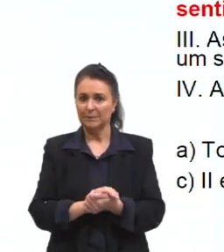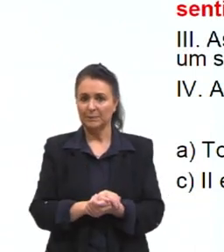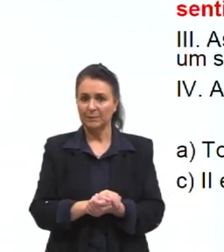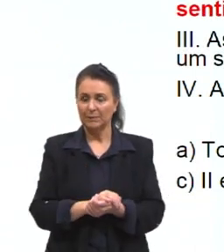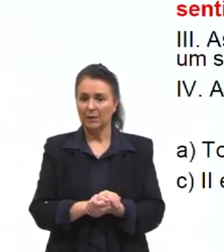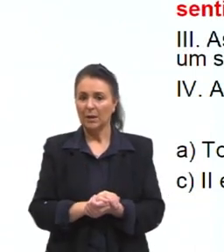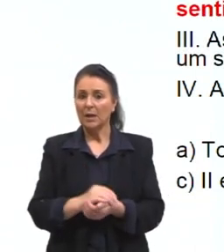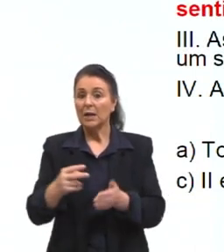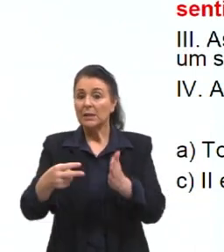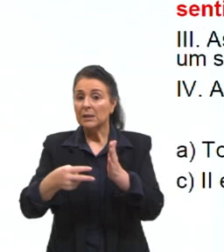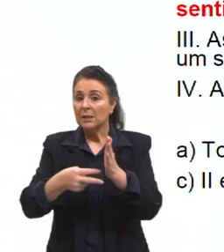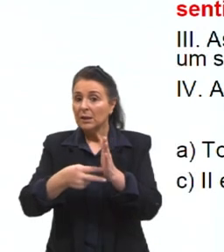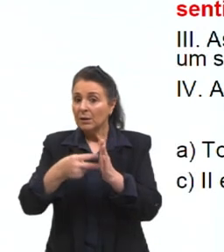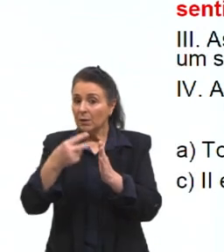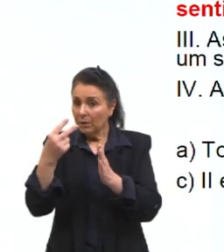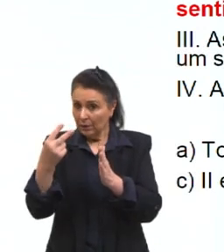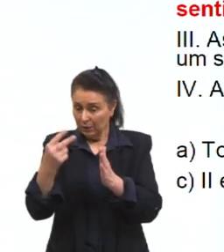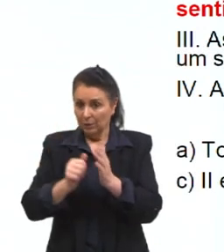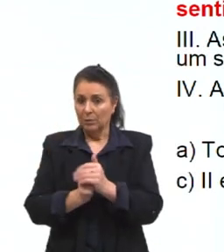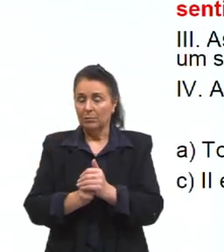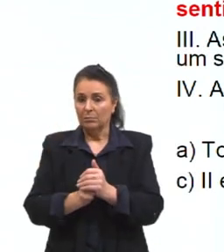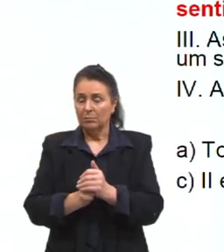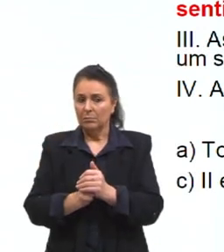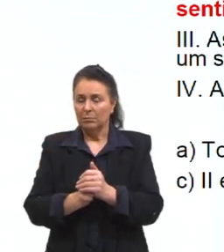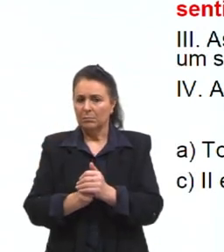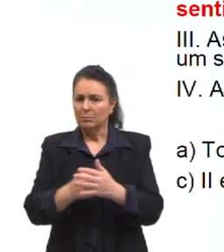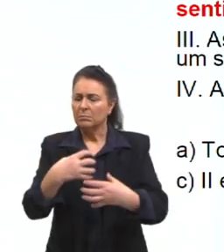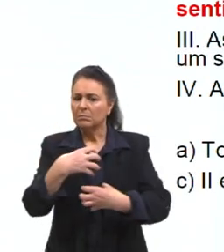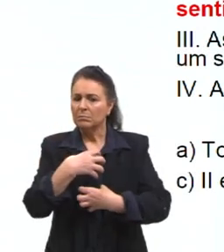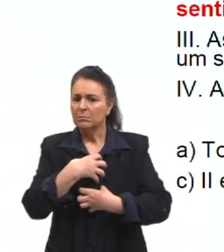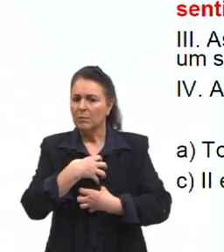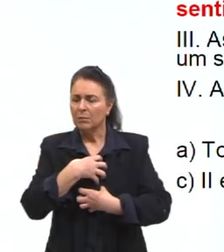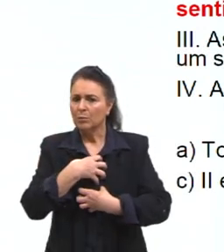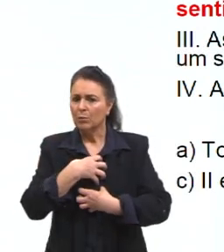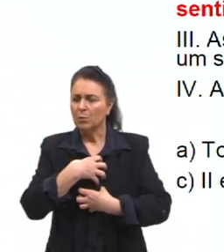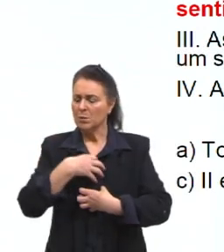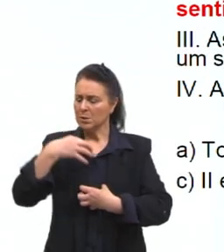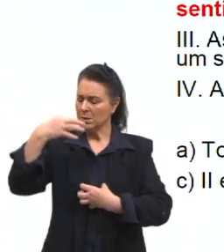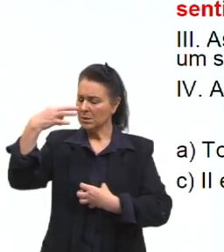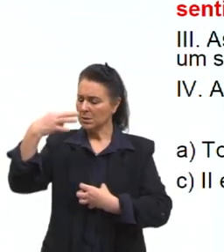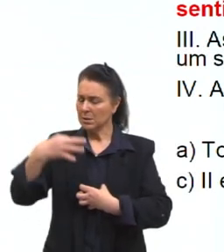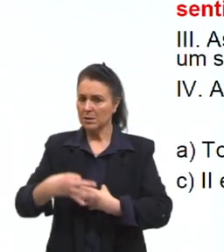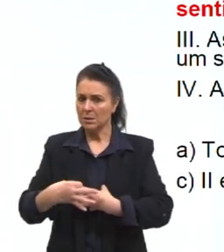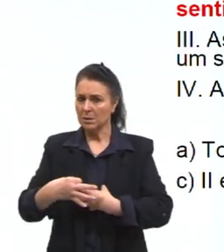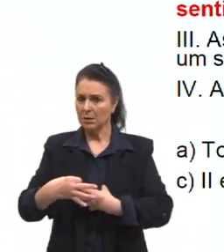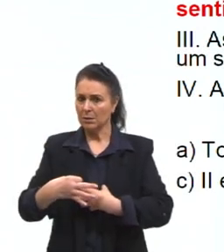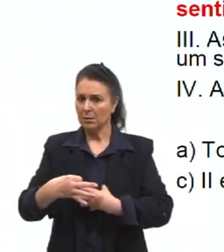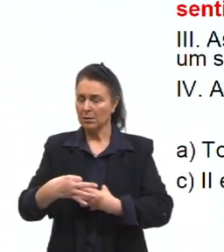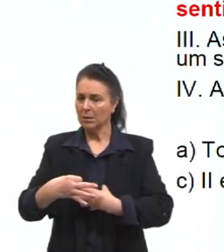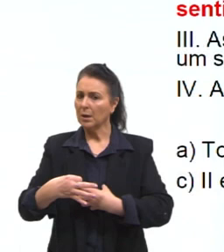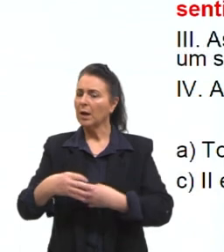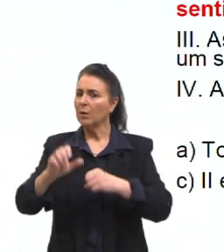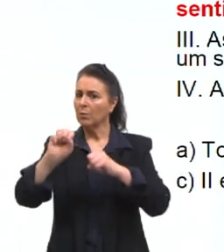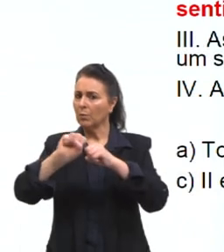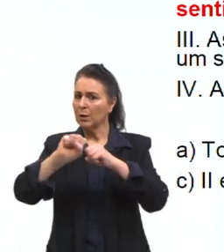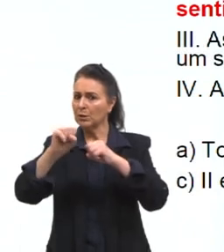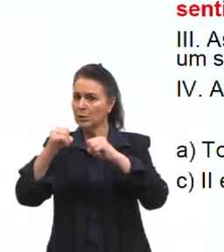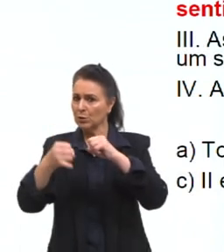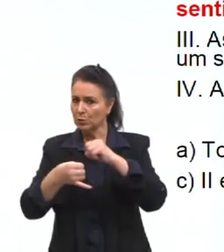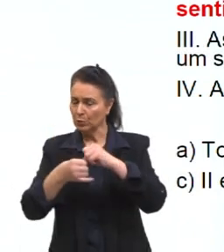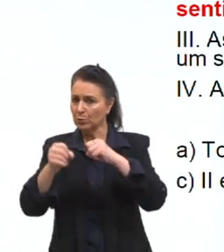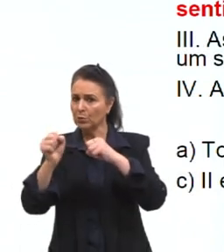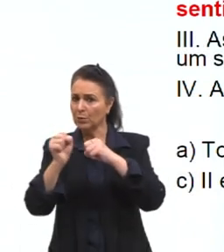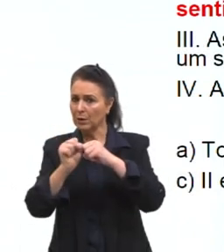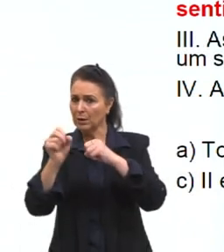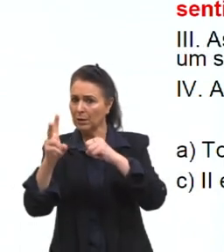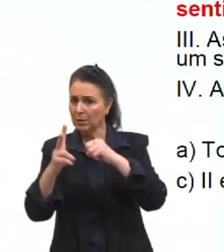Segundo caso, a expressão com certeza exerce função de adjunta adverbial porque modifica ali o